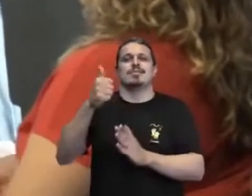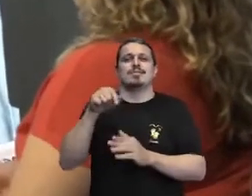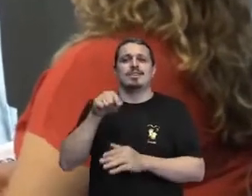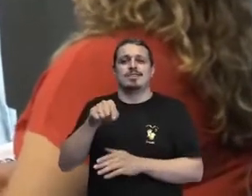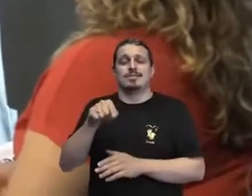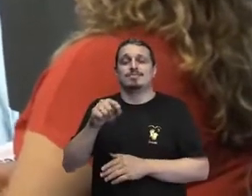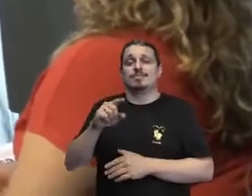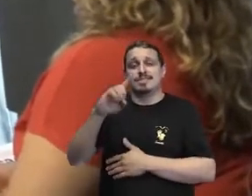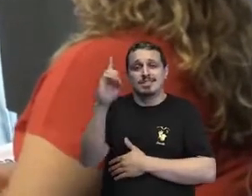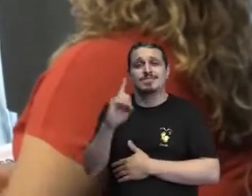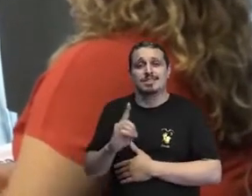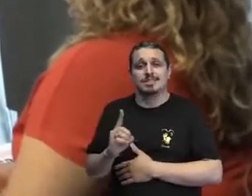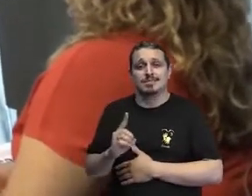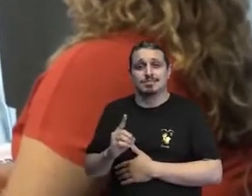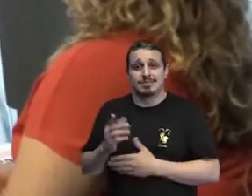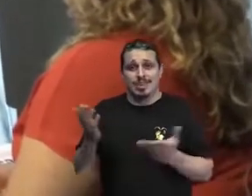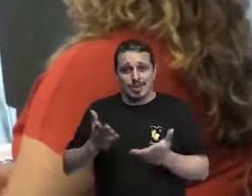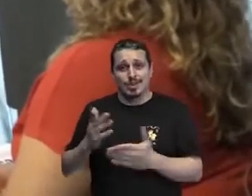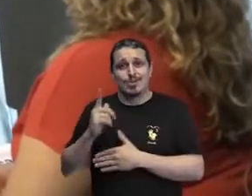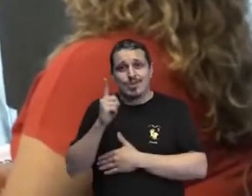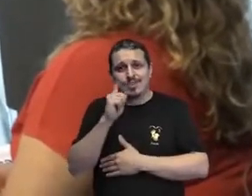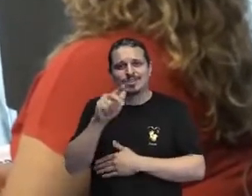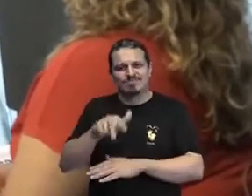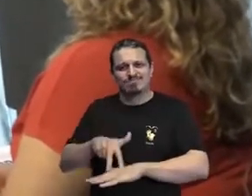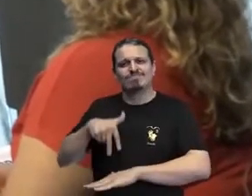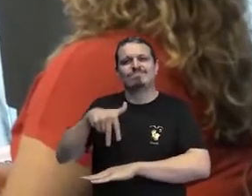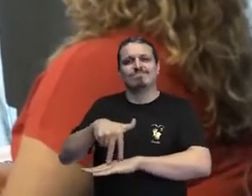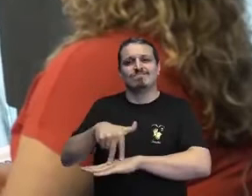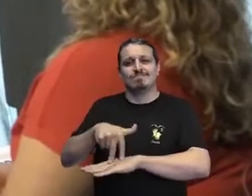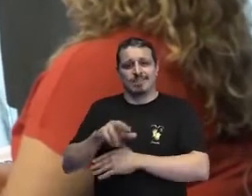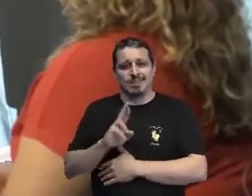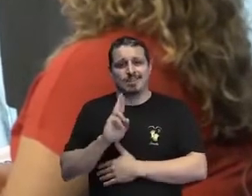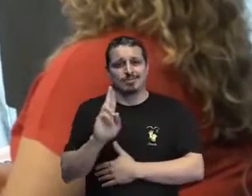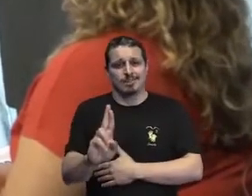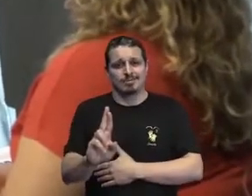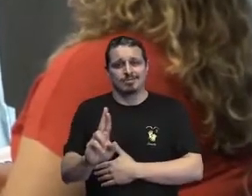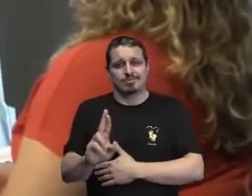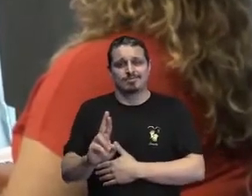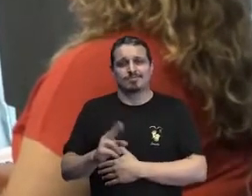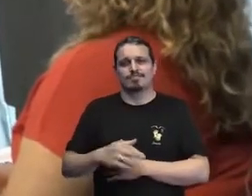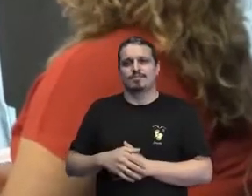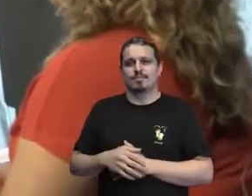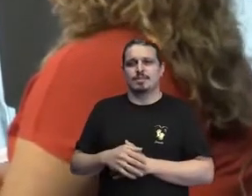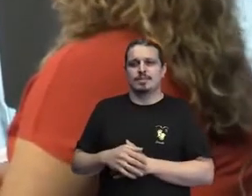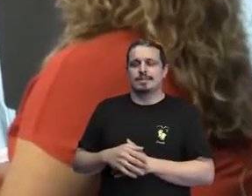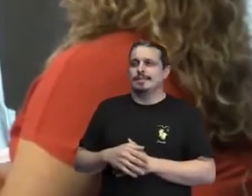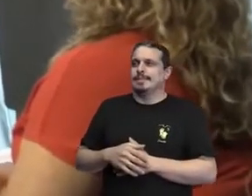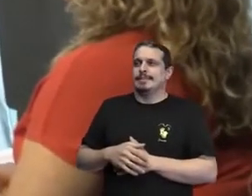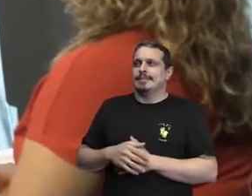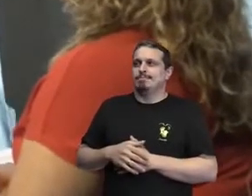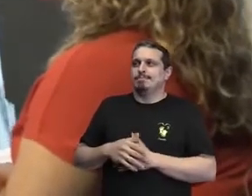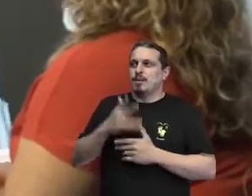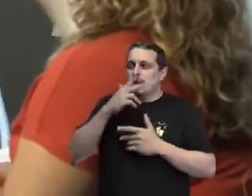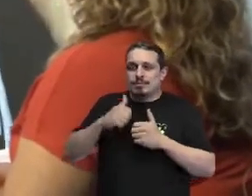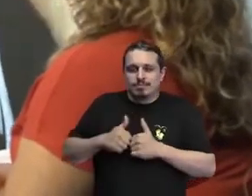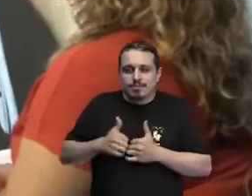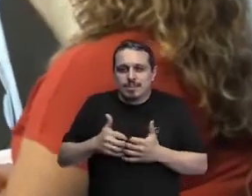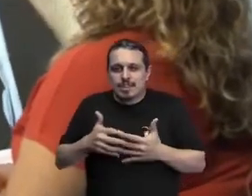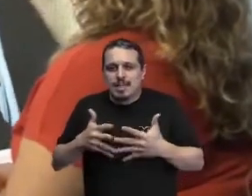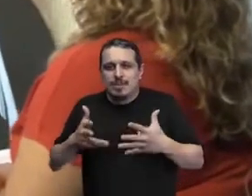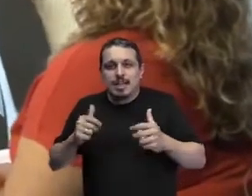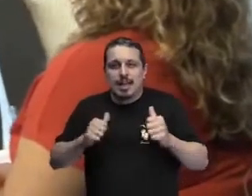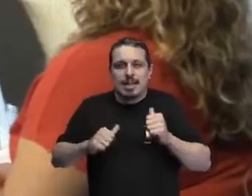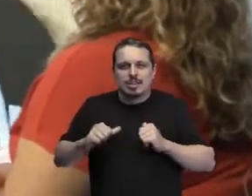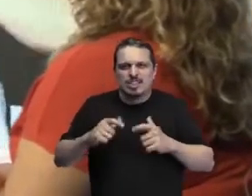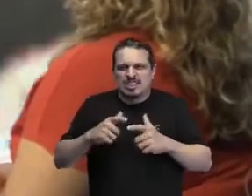essa conquista. Hoje você é respeitada por ser essa grande artista, por nos fazer rir, por nos fazer toda manhã ficar alegre e